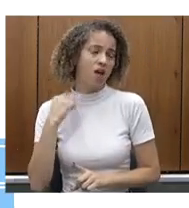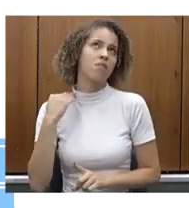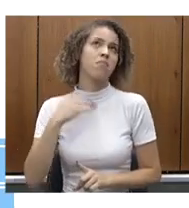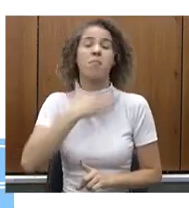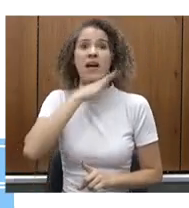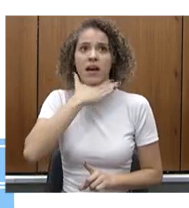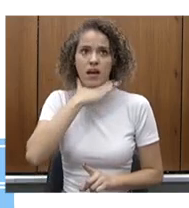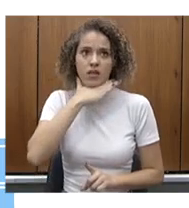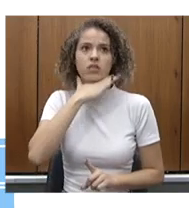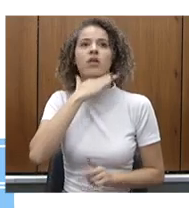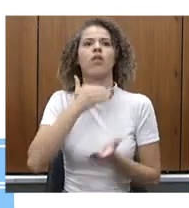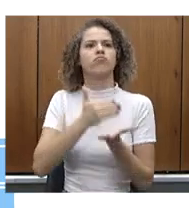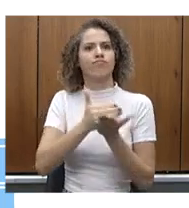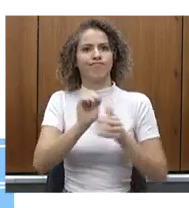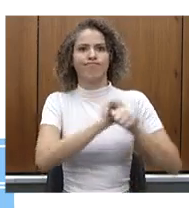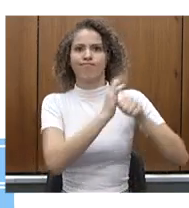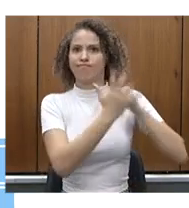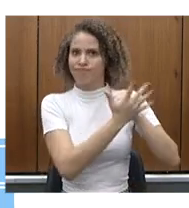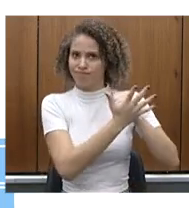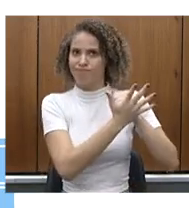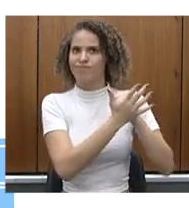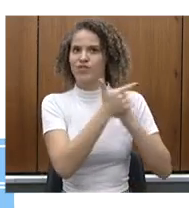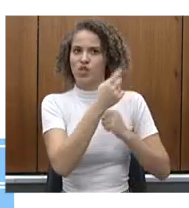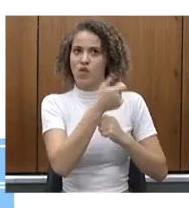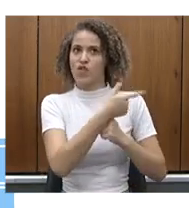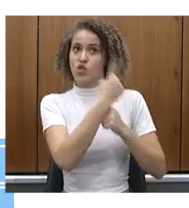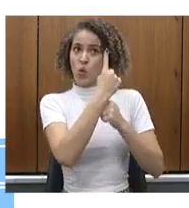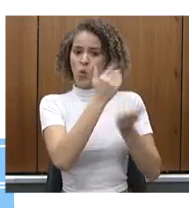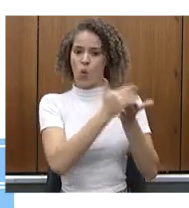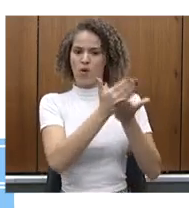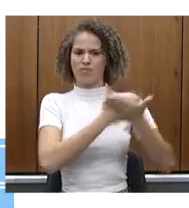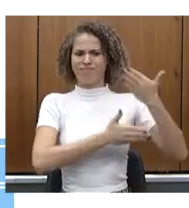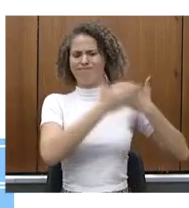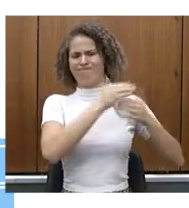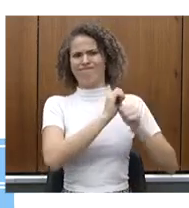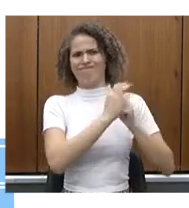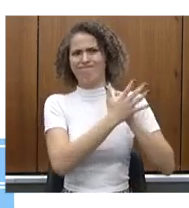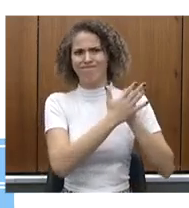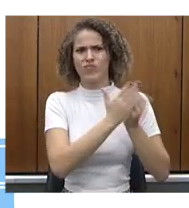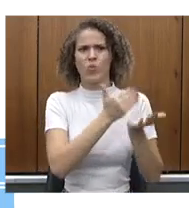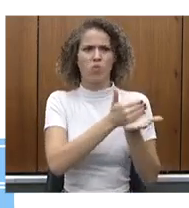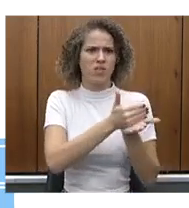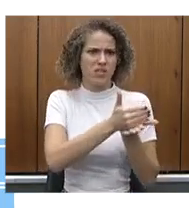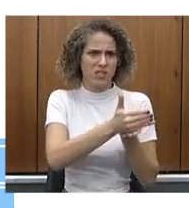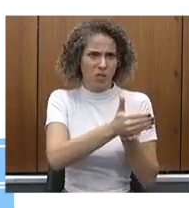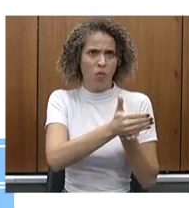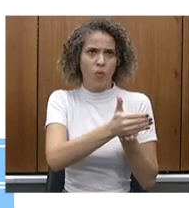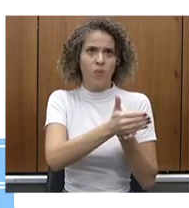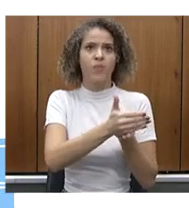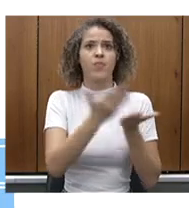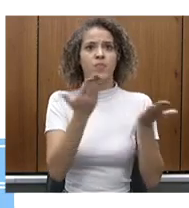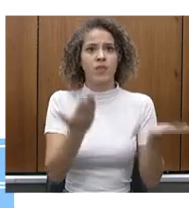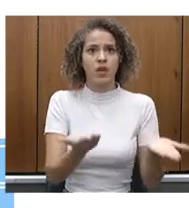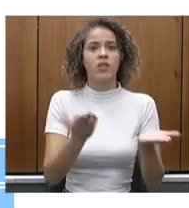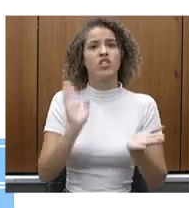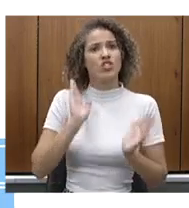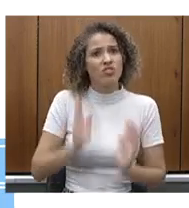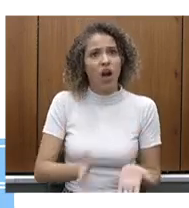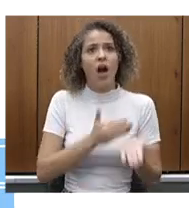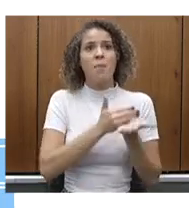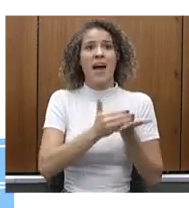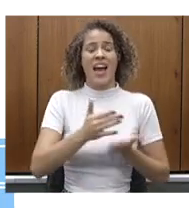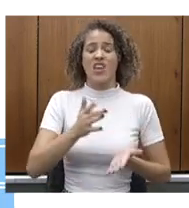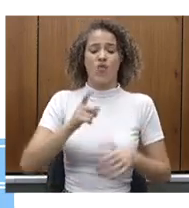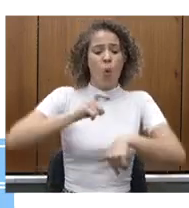meio da pandemia, naquele pior momento da pandemia. Então, aí a gente está descrevendo nesse ciclo aí a pandemia que já tinha se iniciado, mas o pior